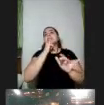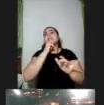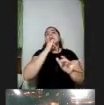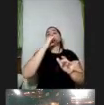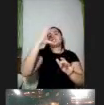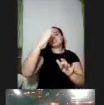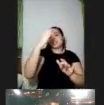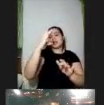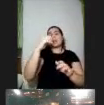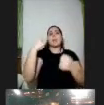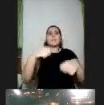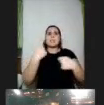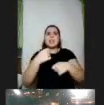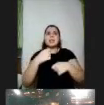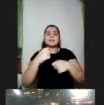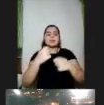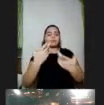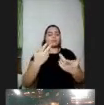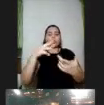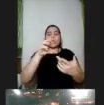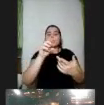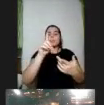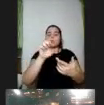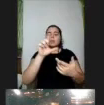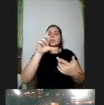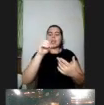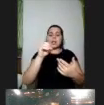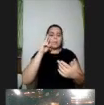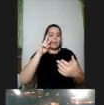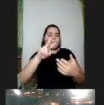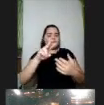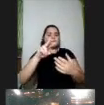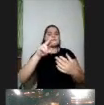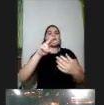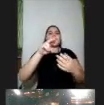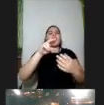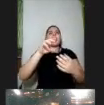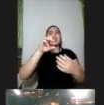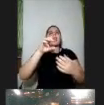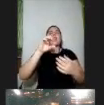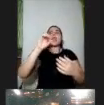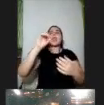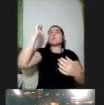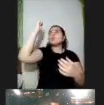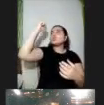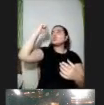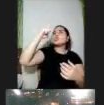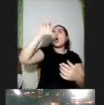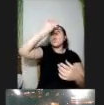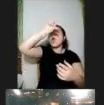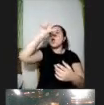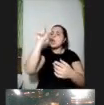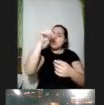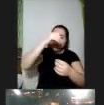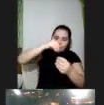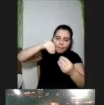que a pessoa consiga ver entender ali como é essa coisa do sol da lua em torno do sol dos planetas em torno